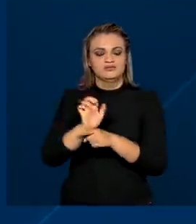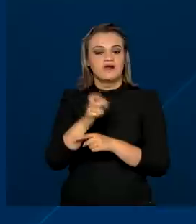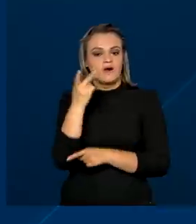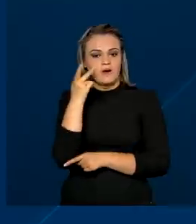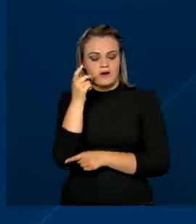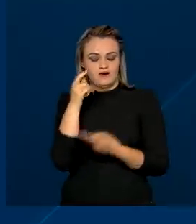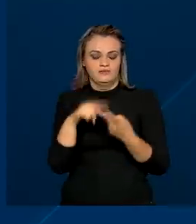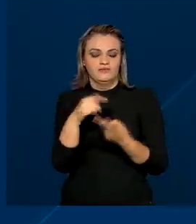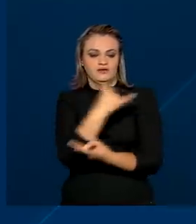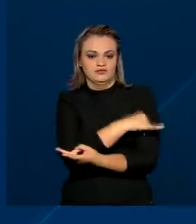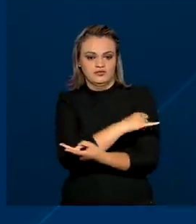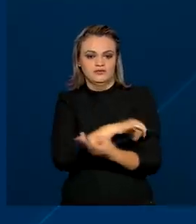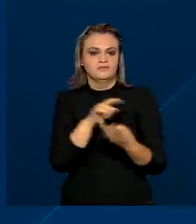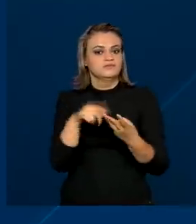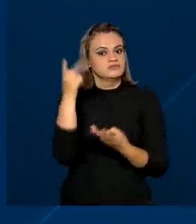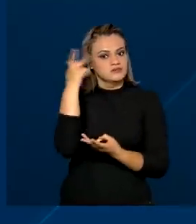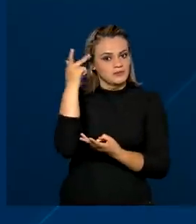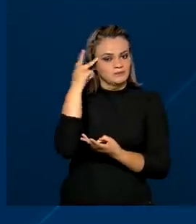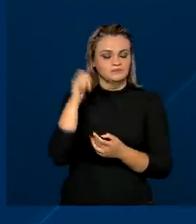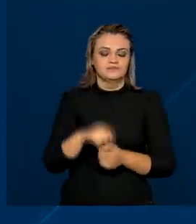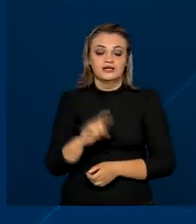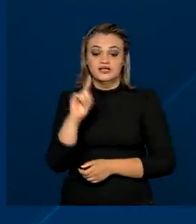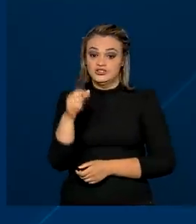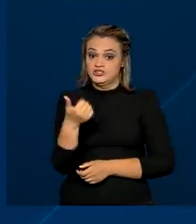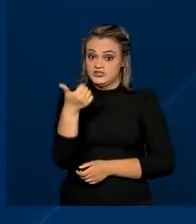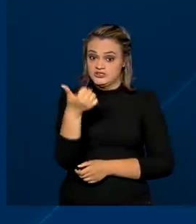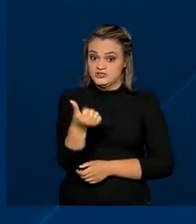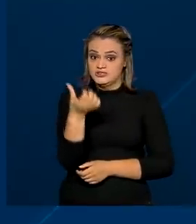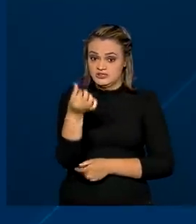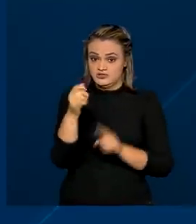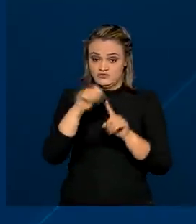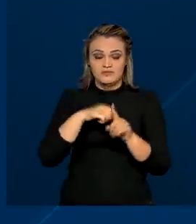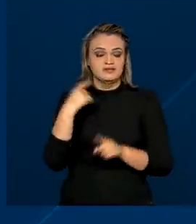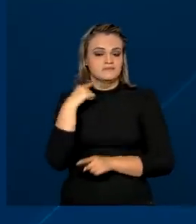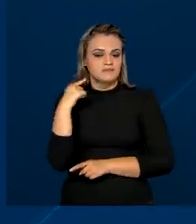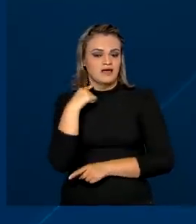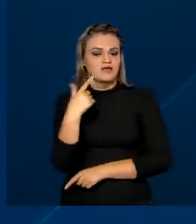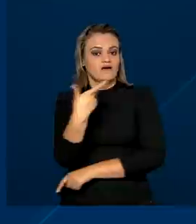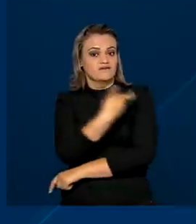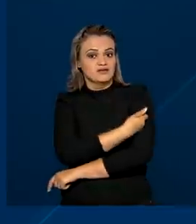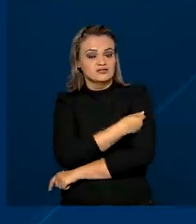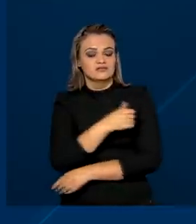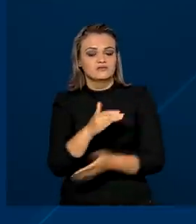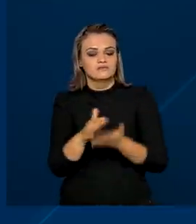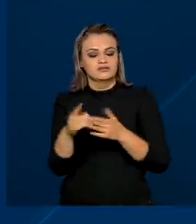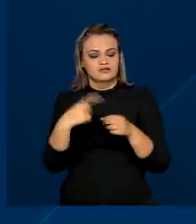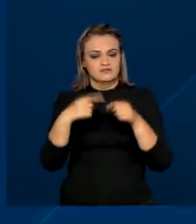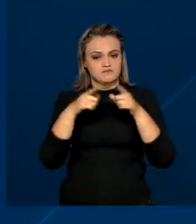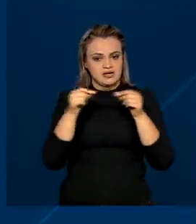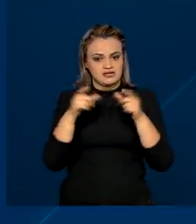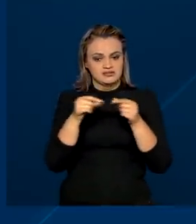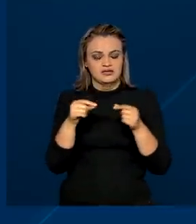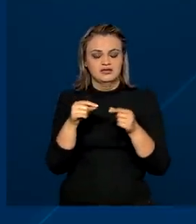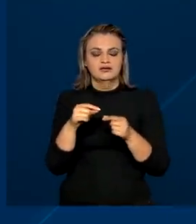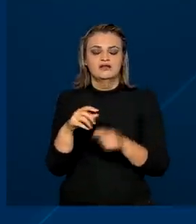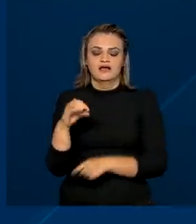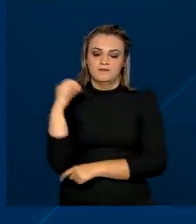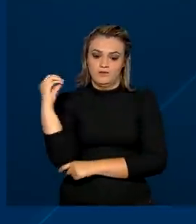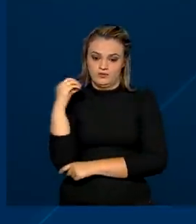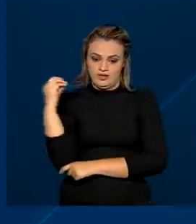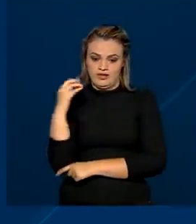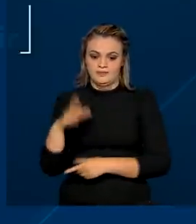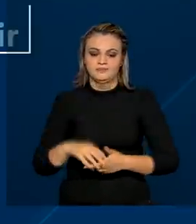no Rio de Janeiro e em São Paulo. No dia 17 de maio, a imunização terá início em Brasília e Porto Alegre.